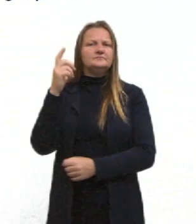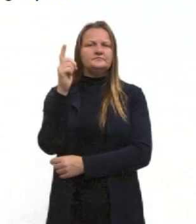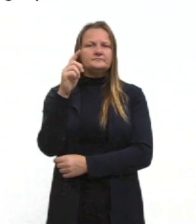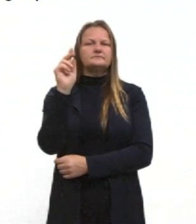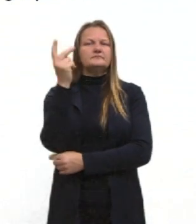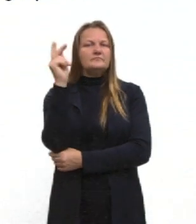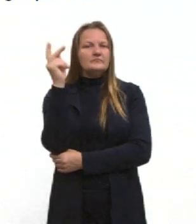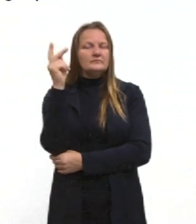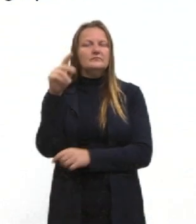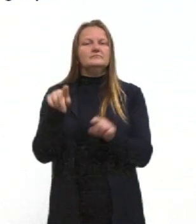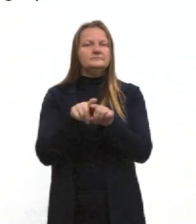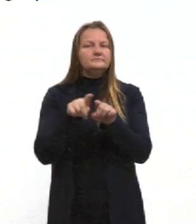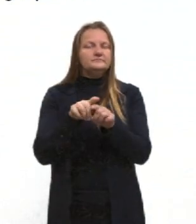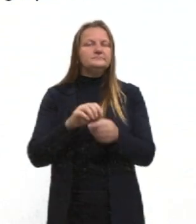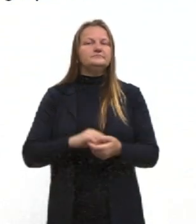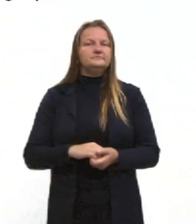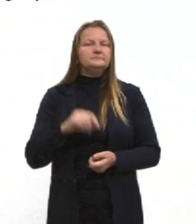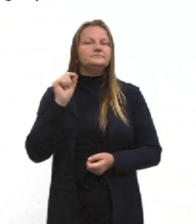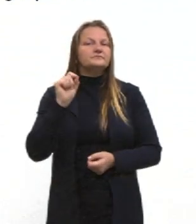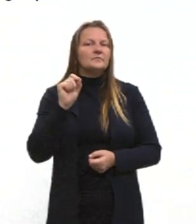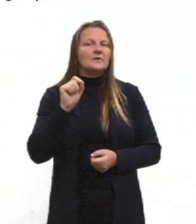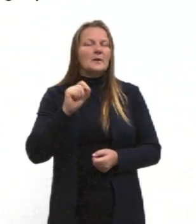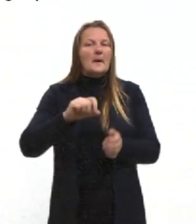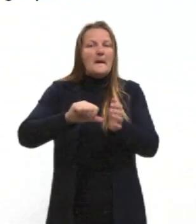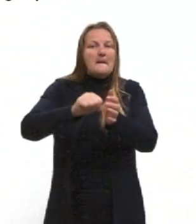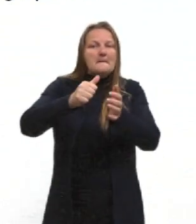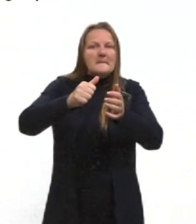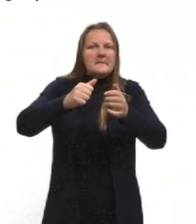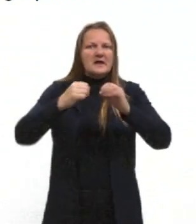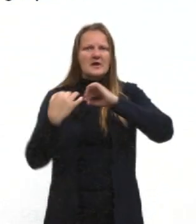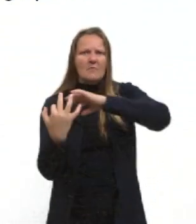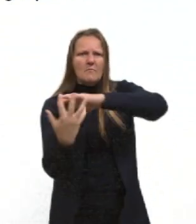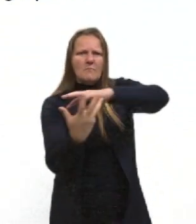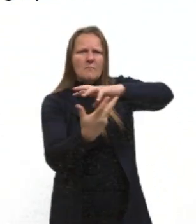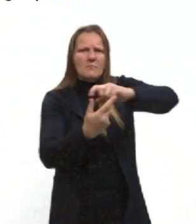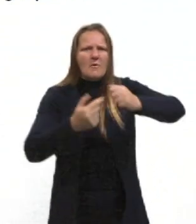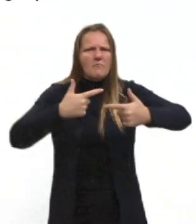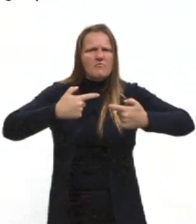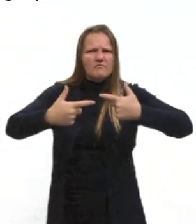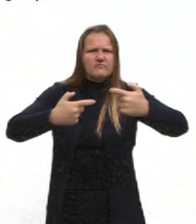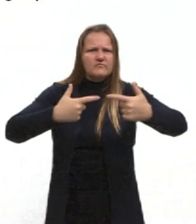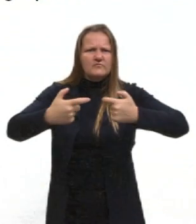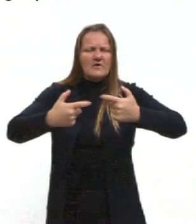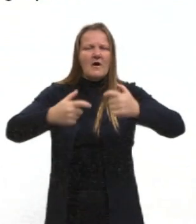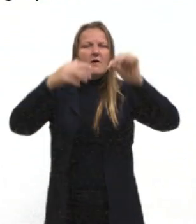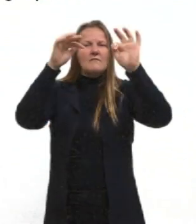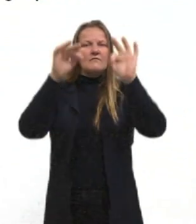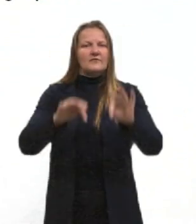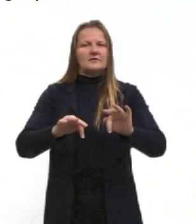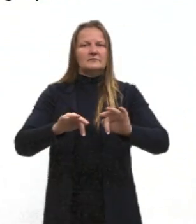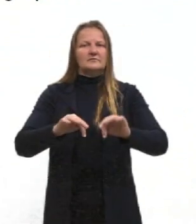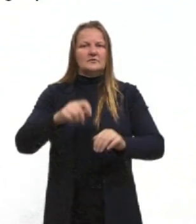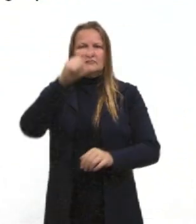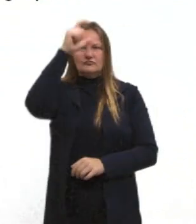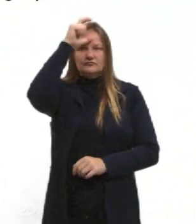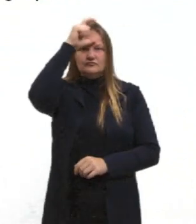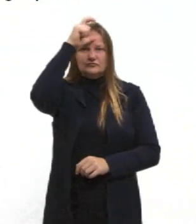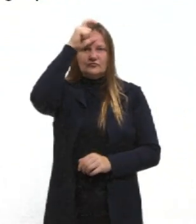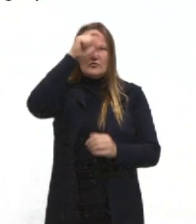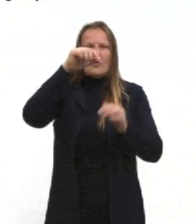história também, principalmente, que a Primeira Guerra Mundial, ela marca o fim desses impérios, tá? Império turco otomano